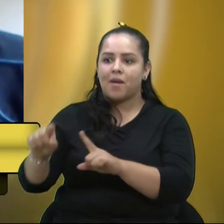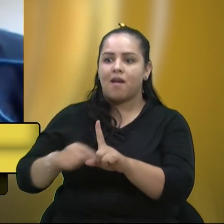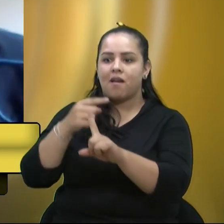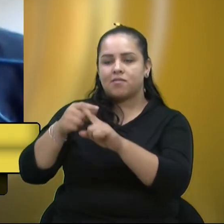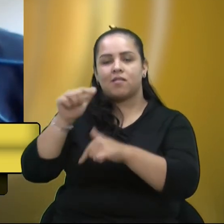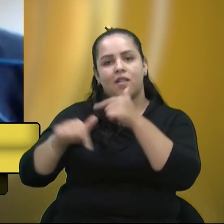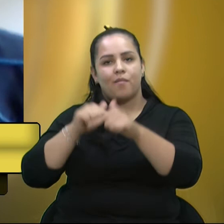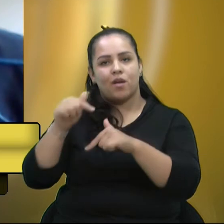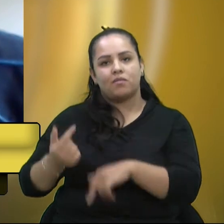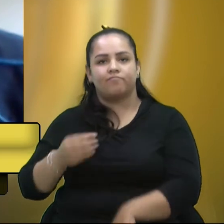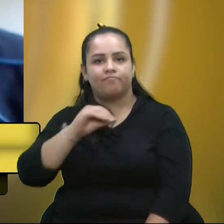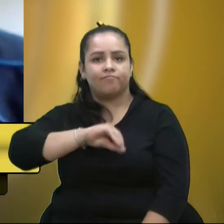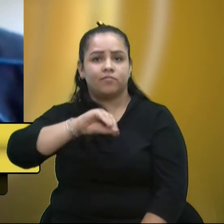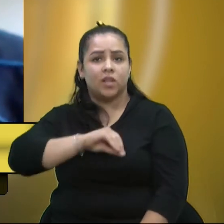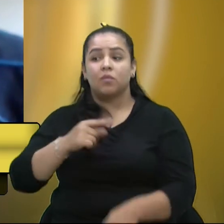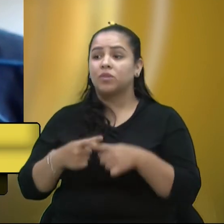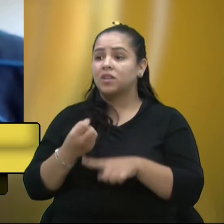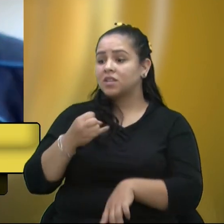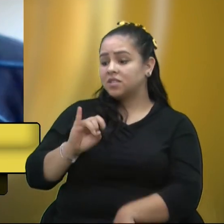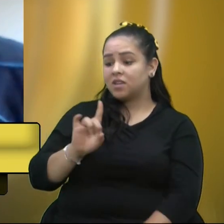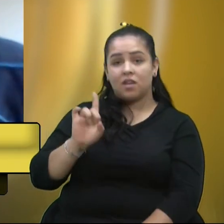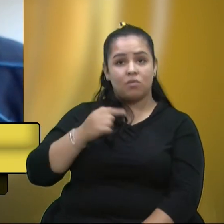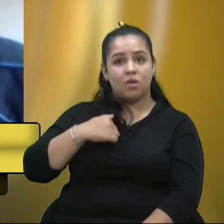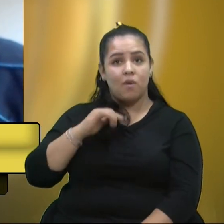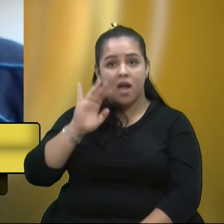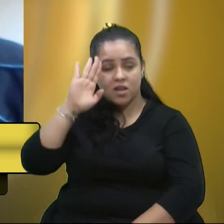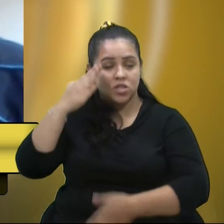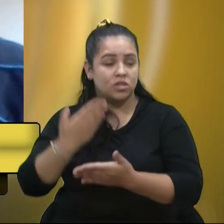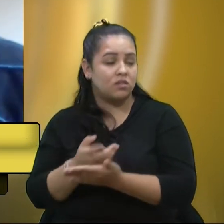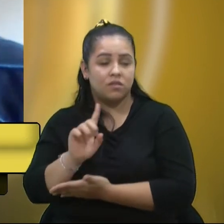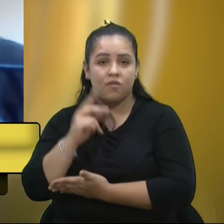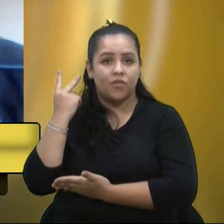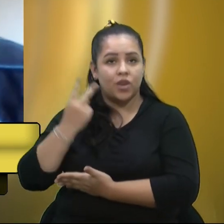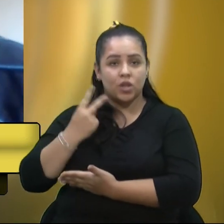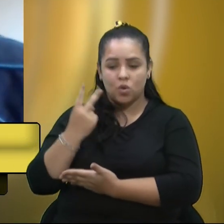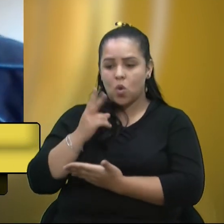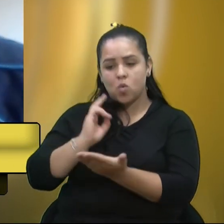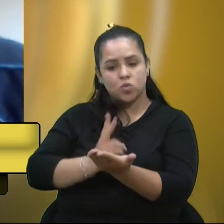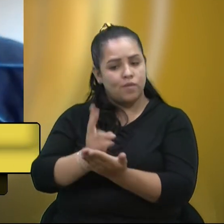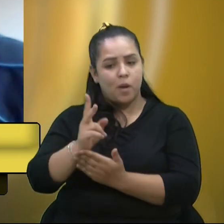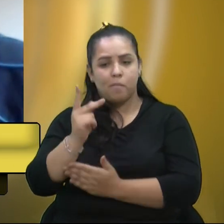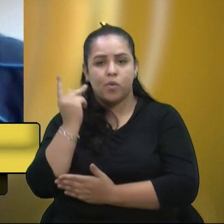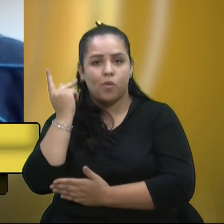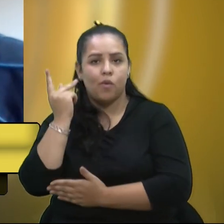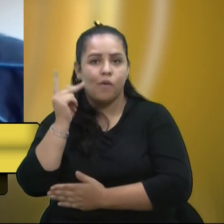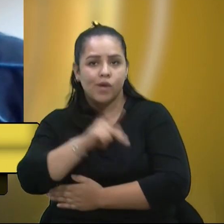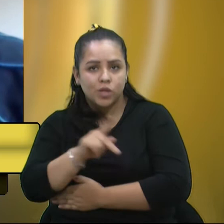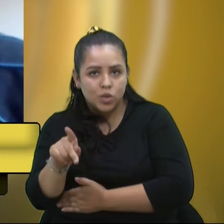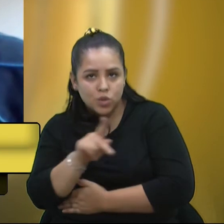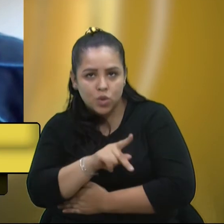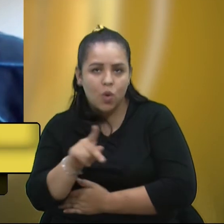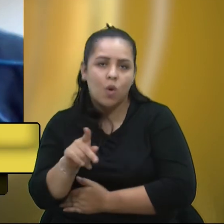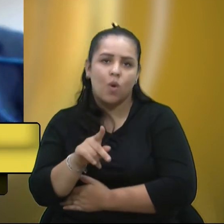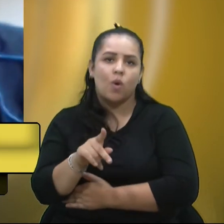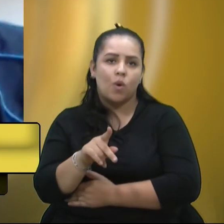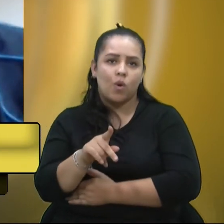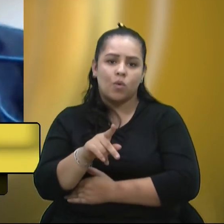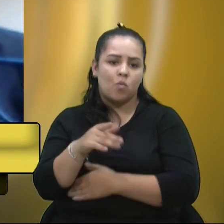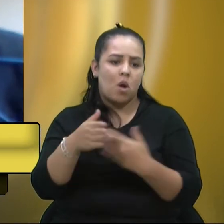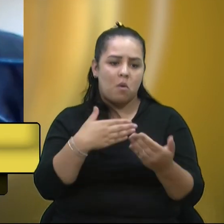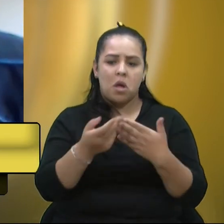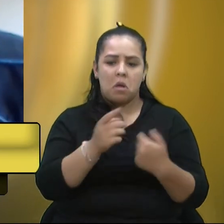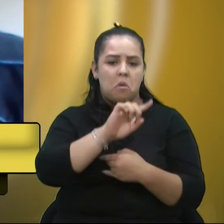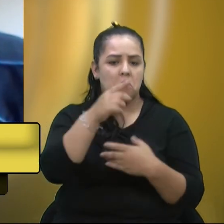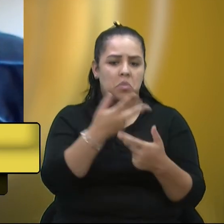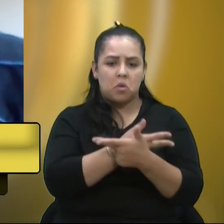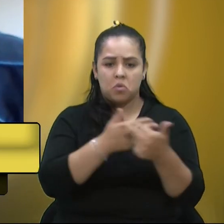outras. Até porque se eu não acreditasse nisso, eu não era vereador, eu seguia a professora ou faria qualquer outra coisa da minha